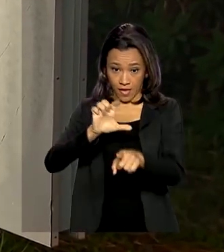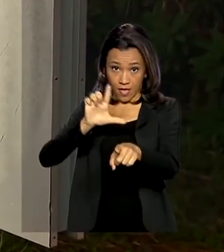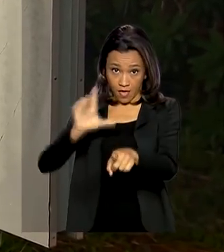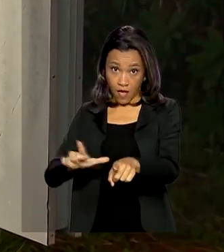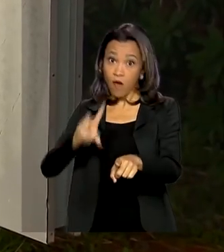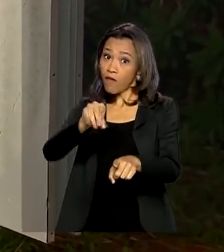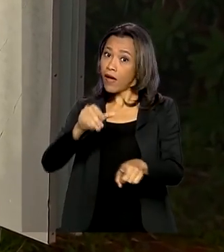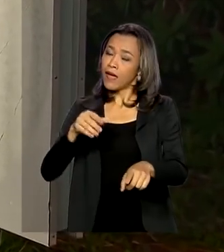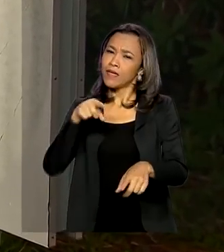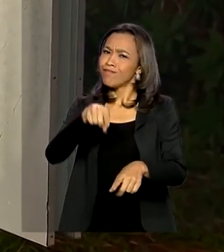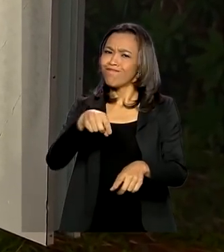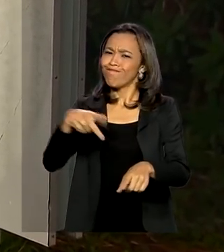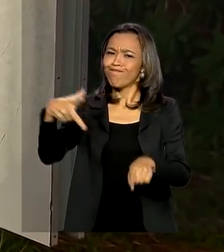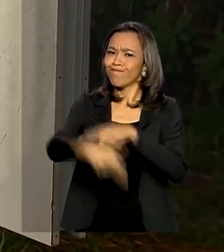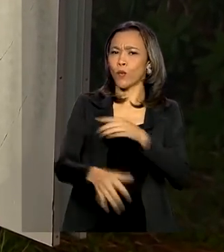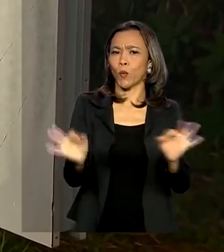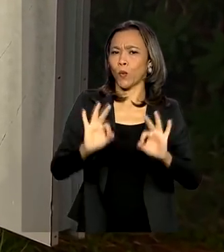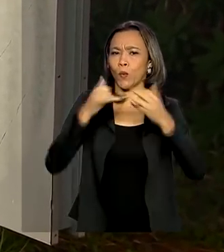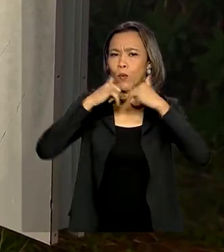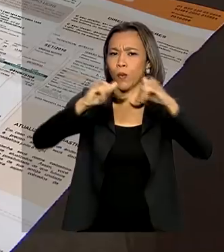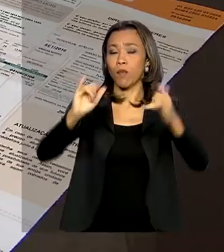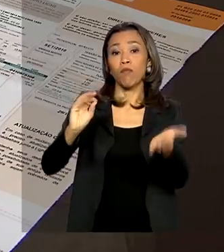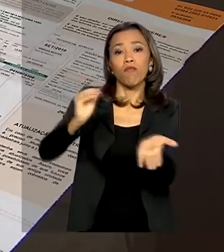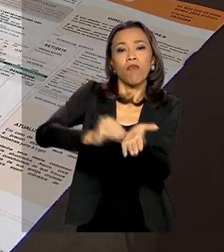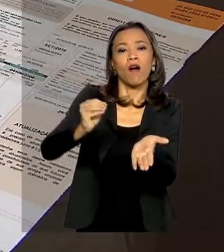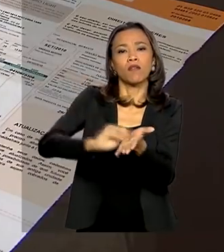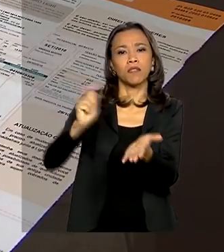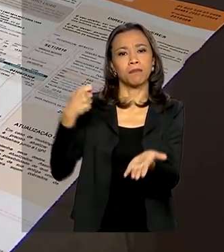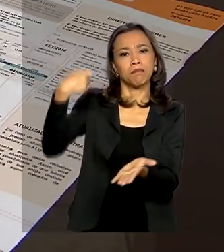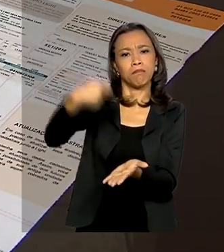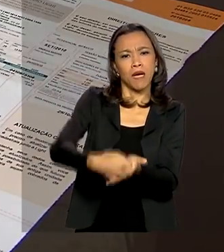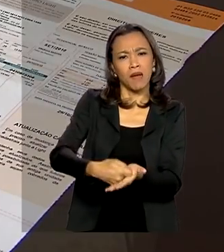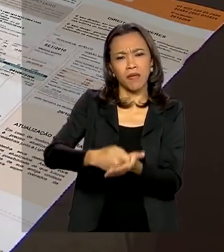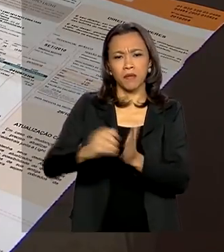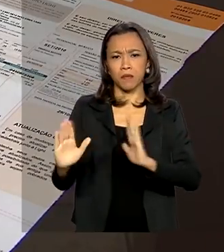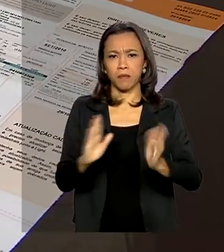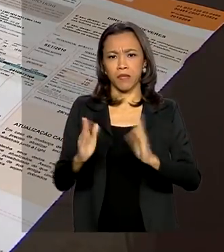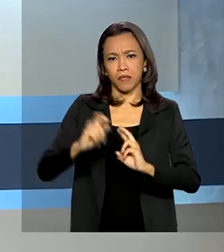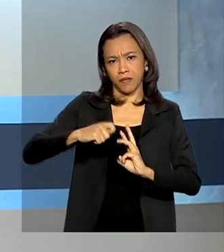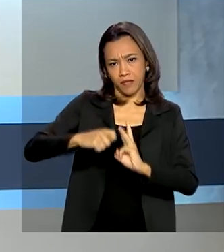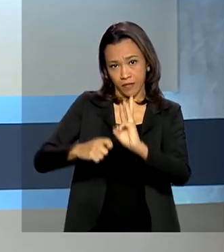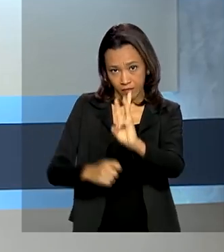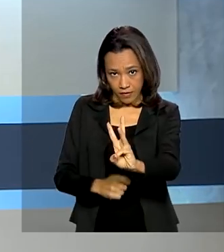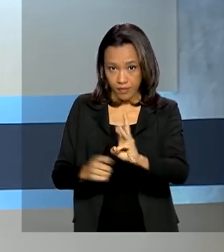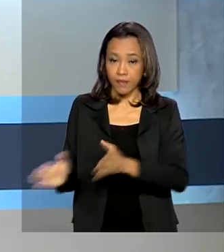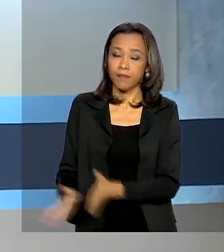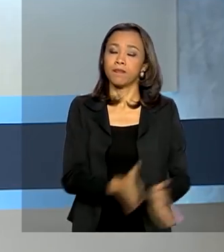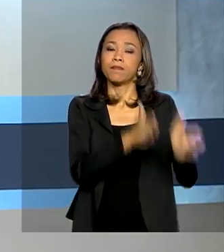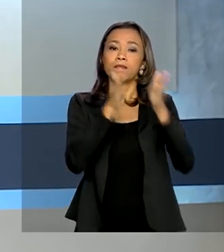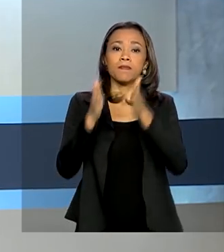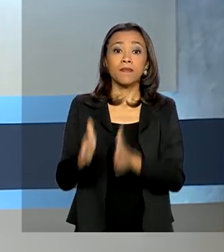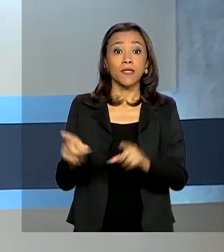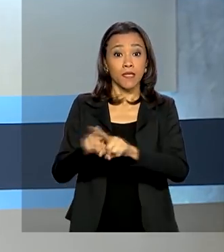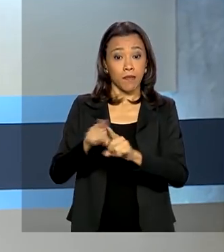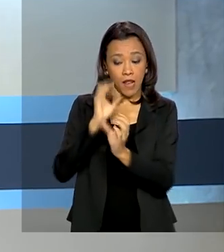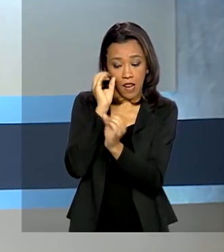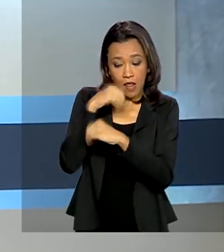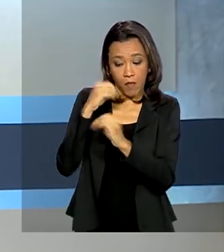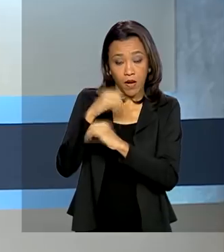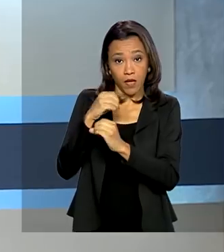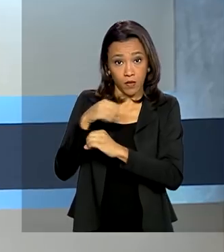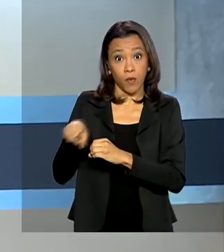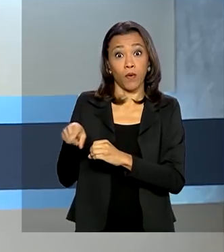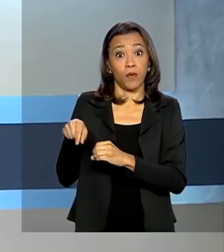os cortes de energia por falta de pagamento pelos próximos três meses. E veja também, laboratórios do